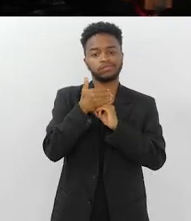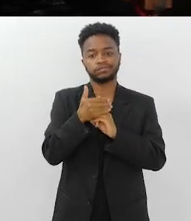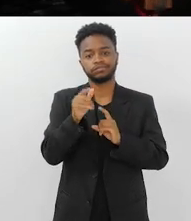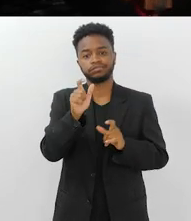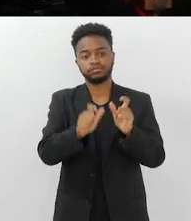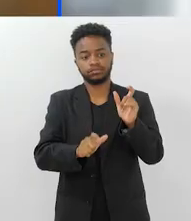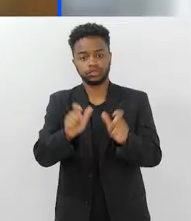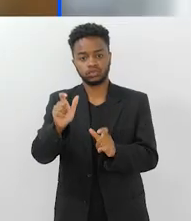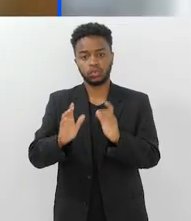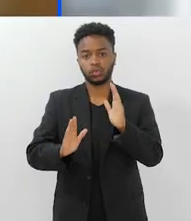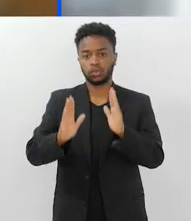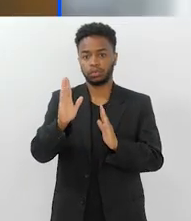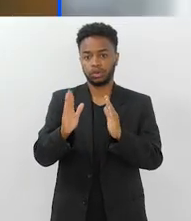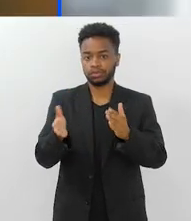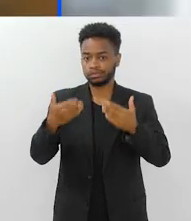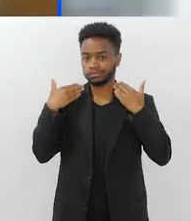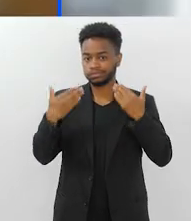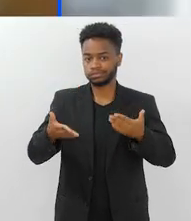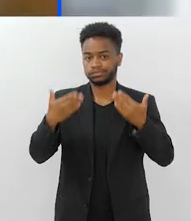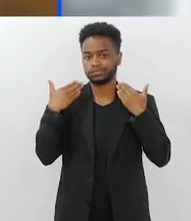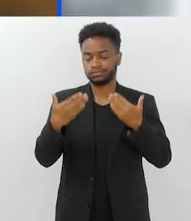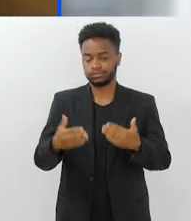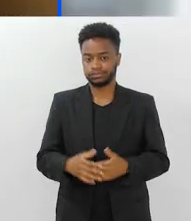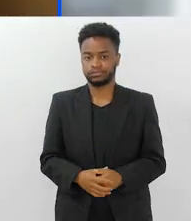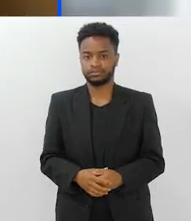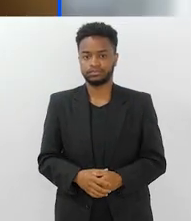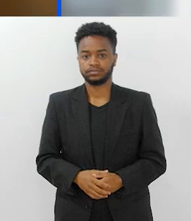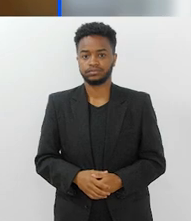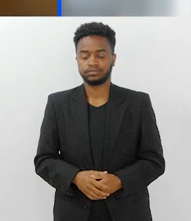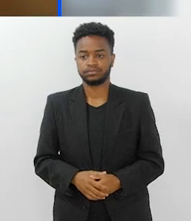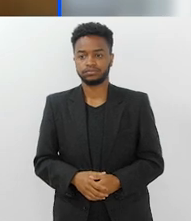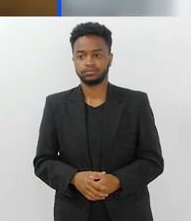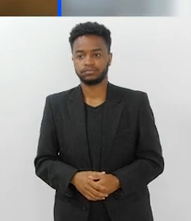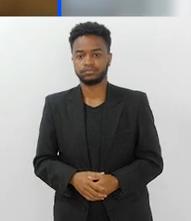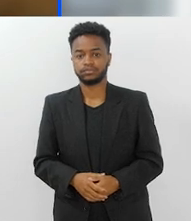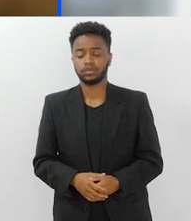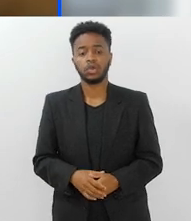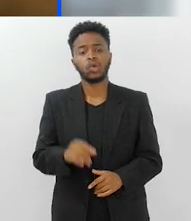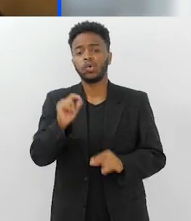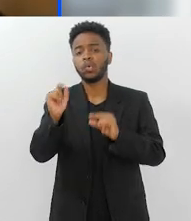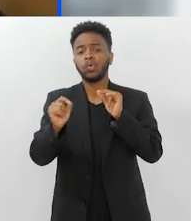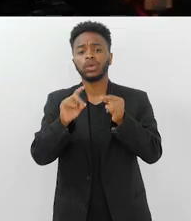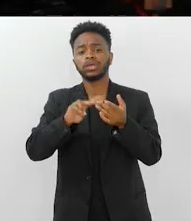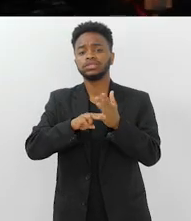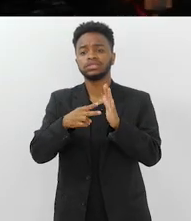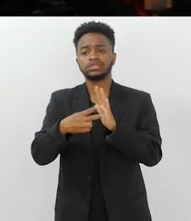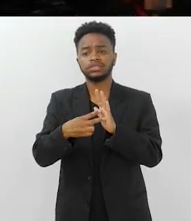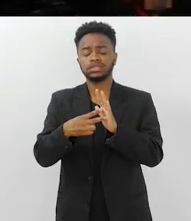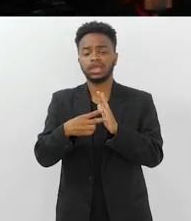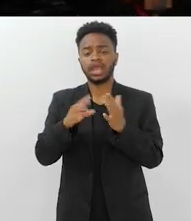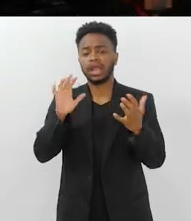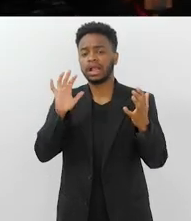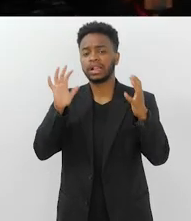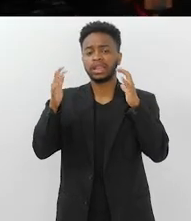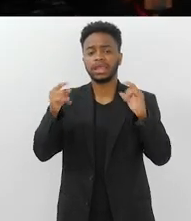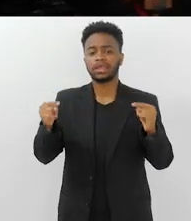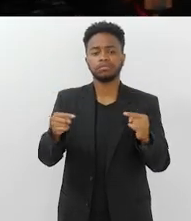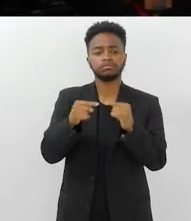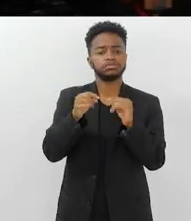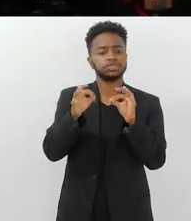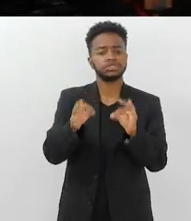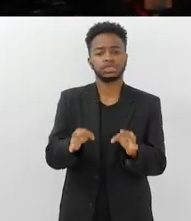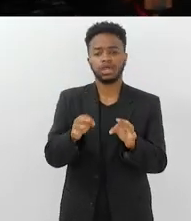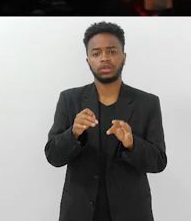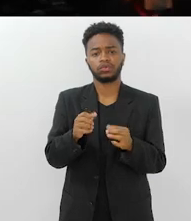essas pessoas durante ondas de calor, por exemplo. E o que é uma climatização correta, vamos dizer